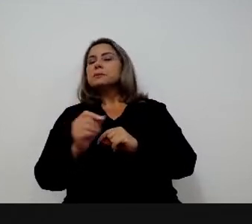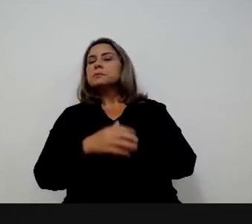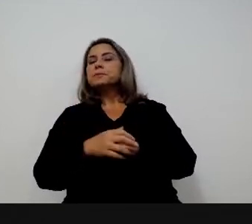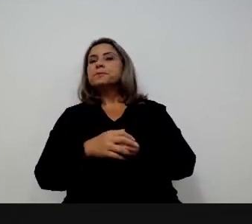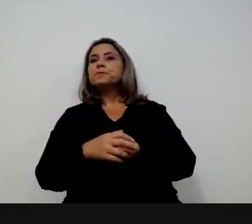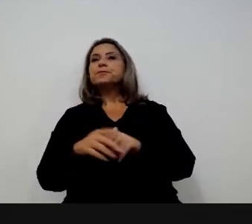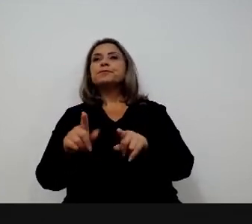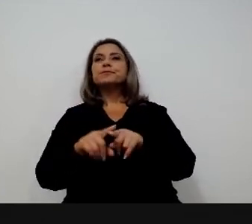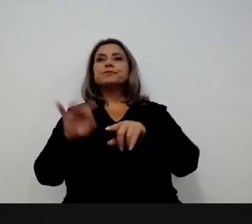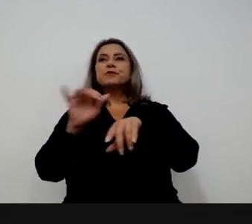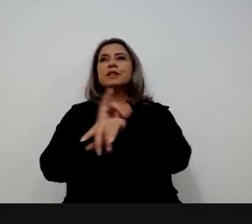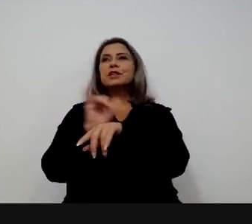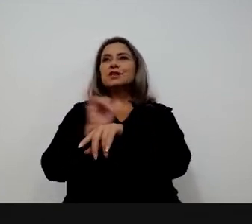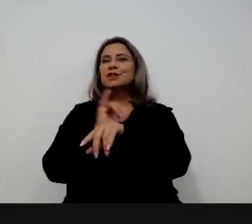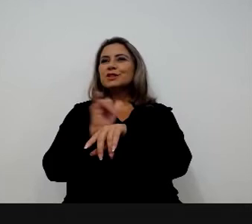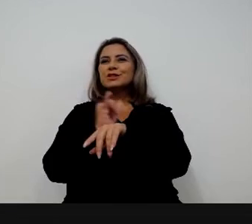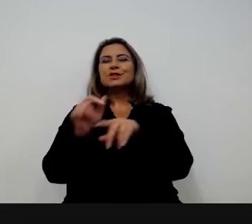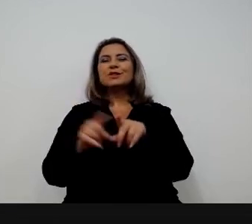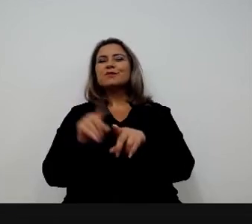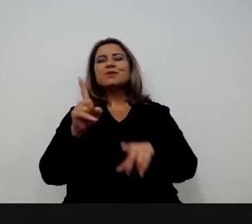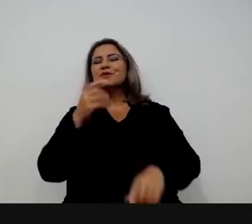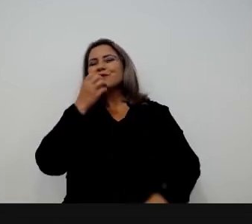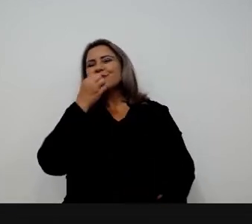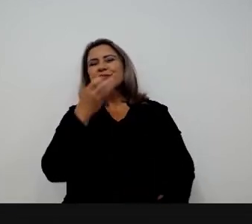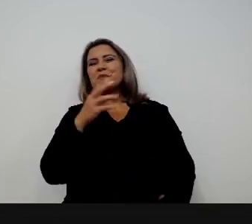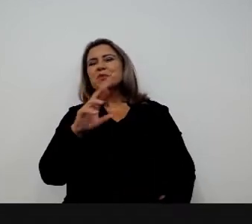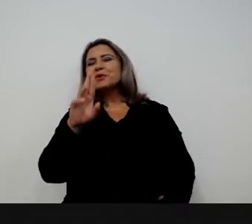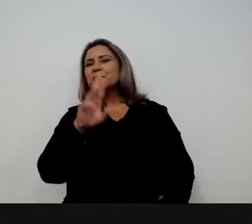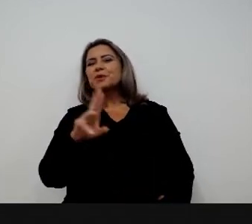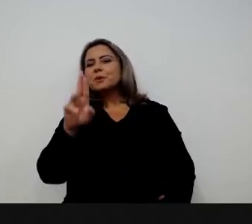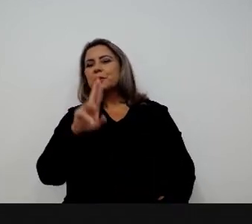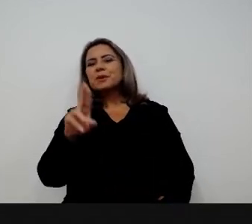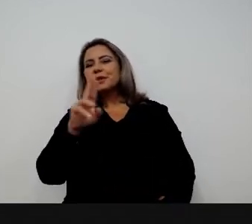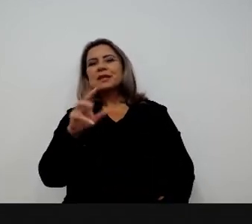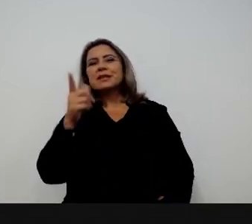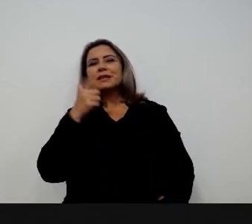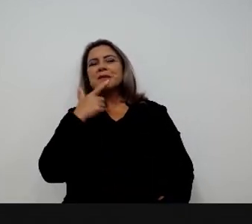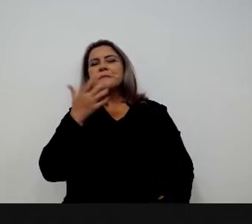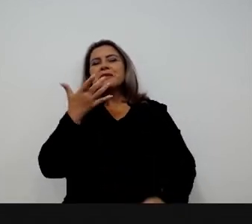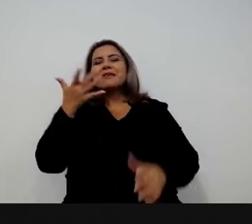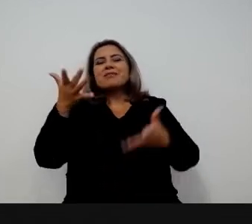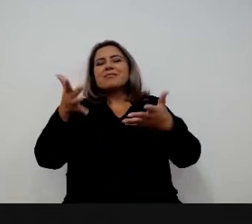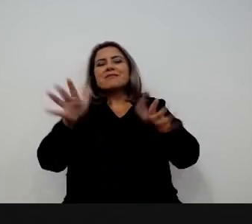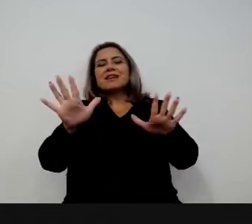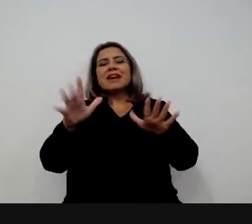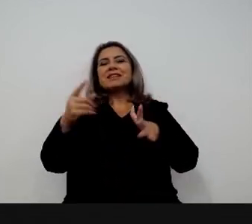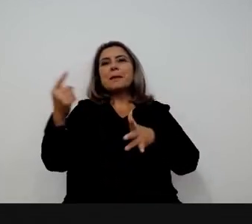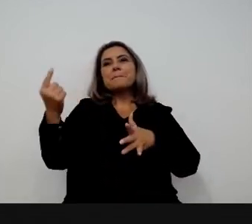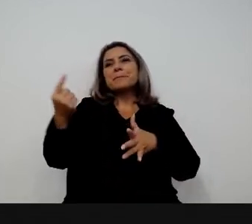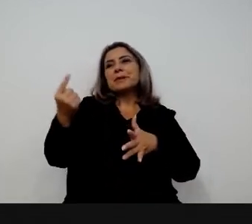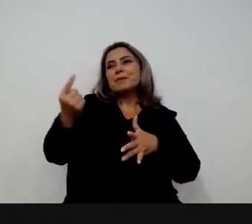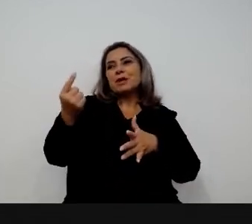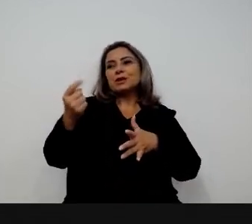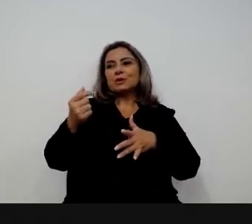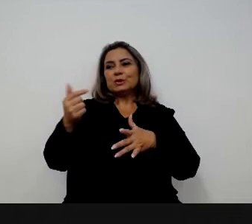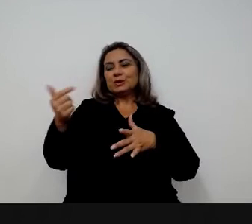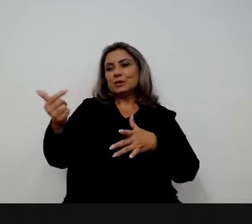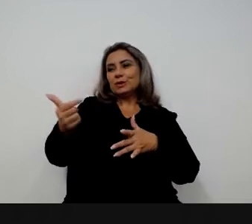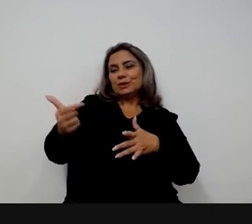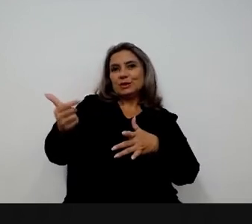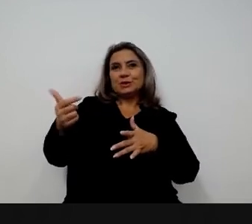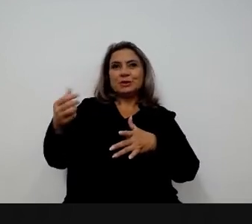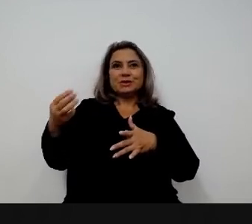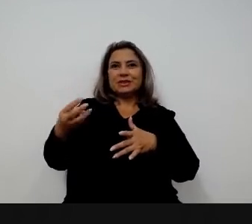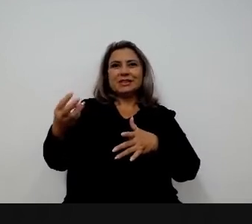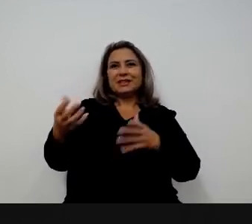que os instrumentos ali não foram tão utilizados porque ninguém quer ser o primeiro, não tem alguém que já